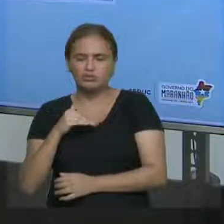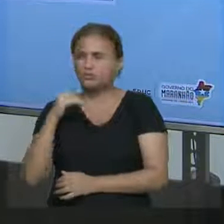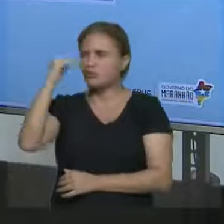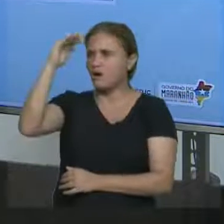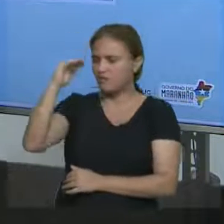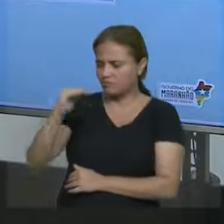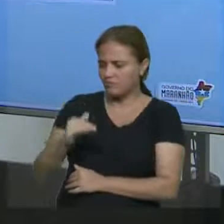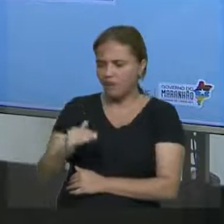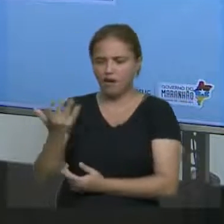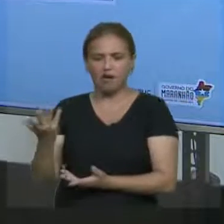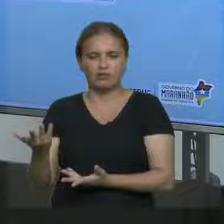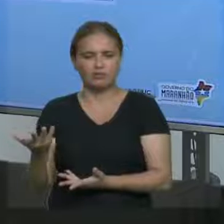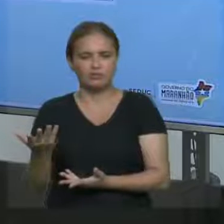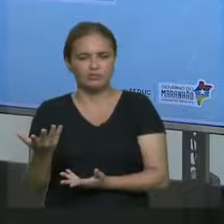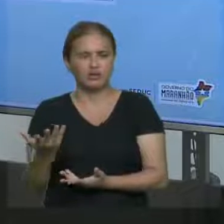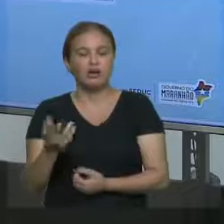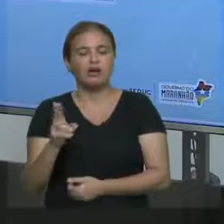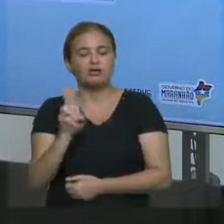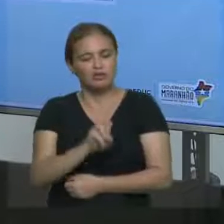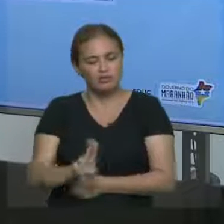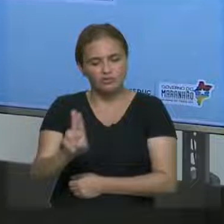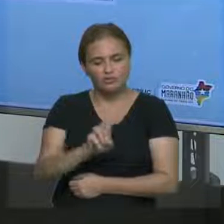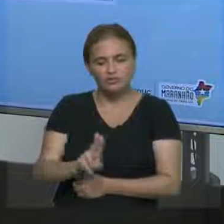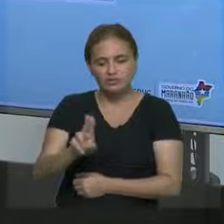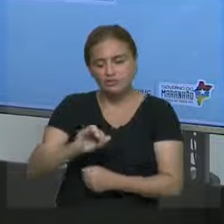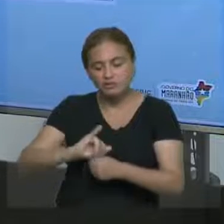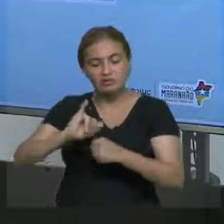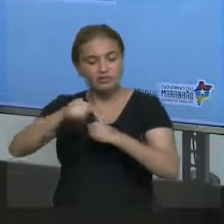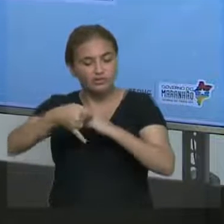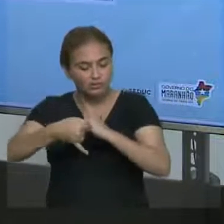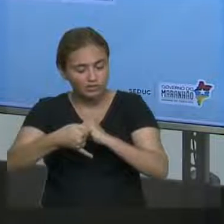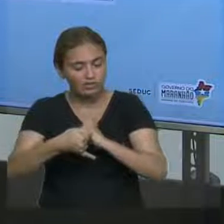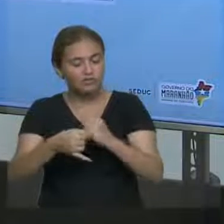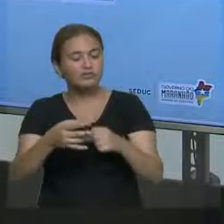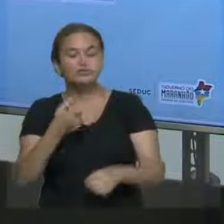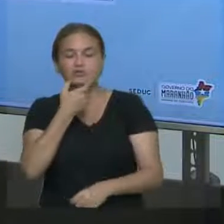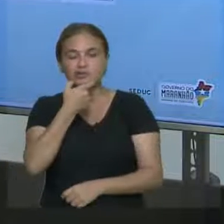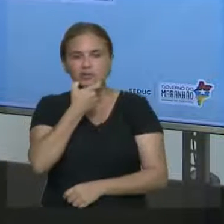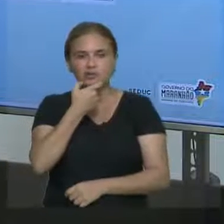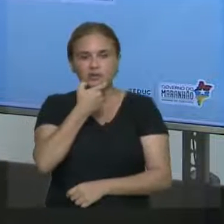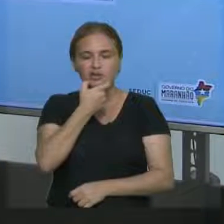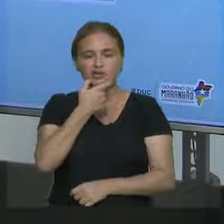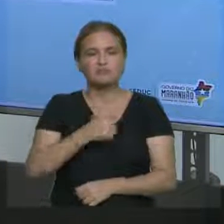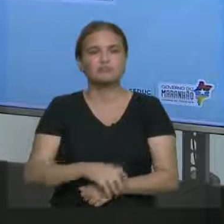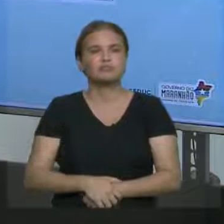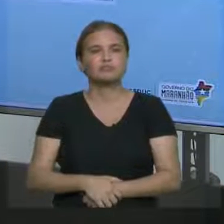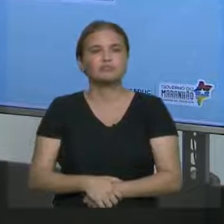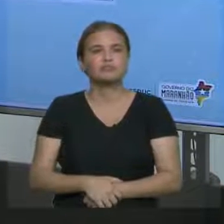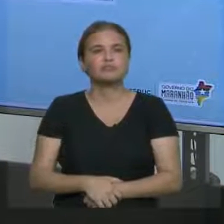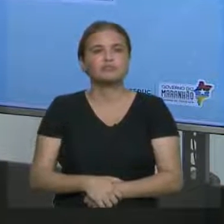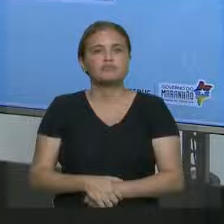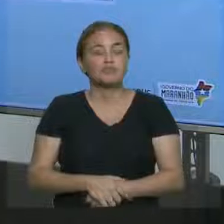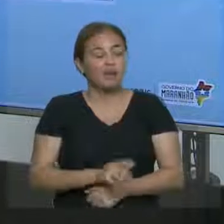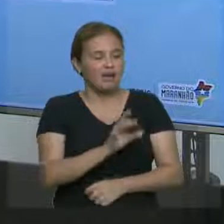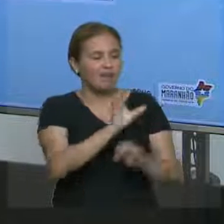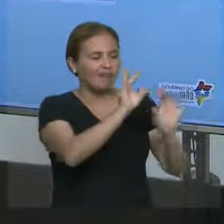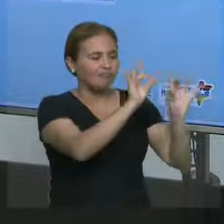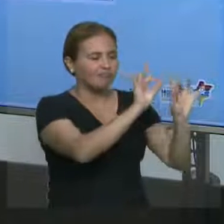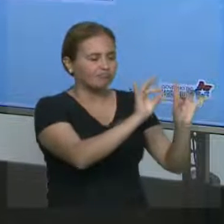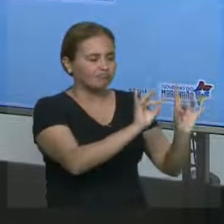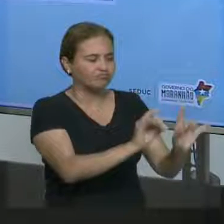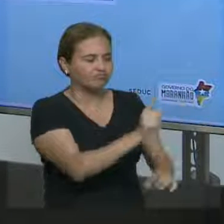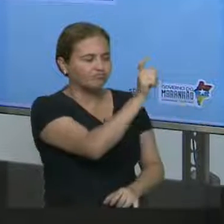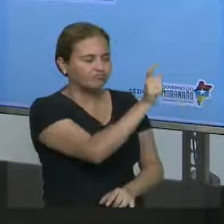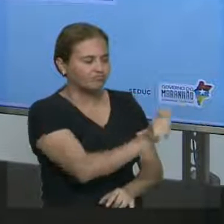Legal, já estão usando aí a aula de to be, a aula de adjetivos, não é? Bom, então, esse look like é para a pessoa se descrever e não o a